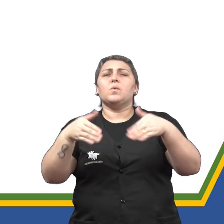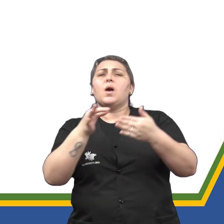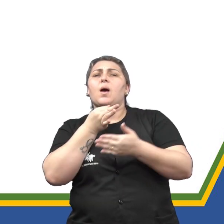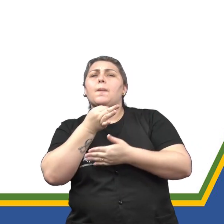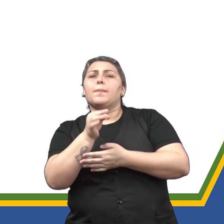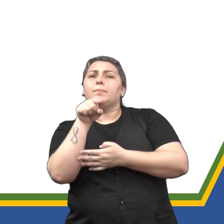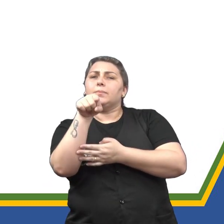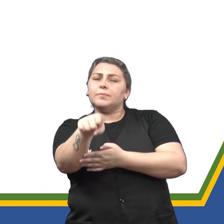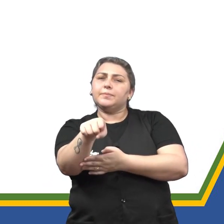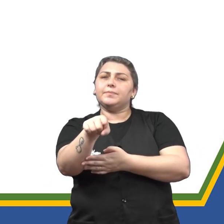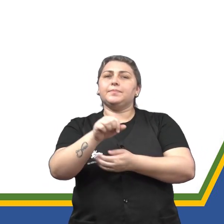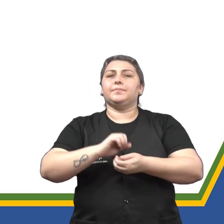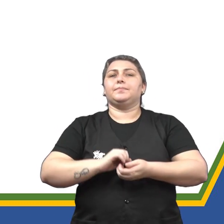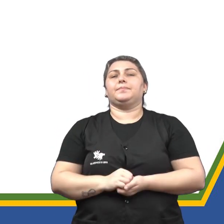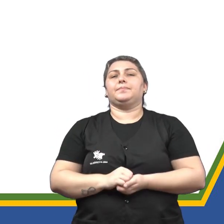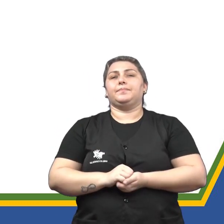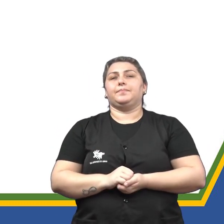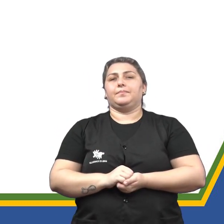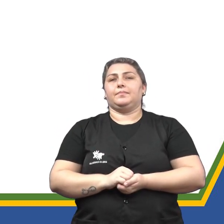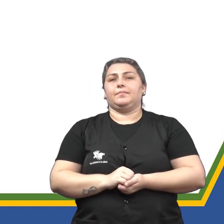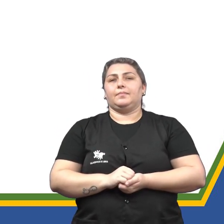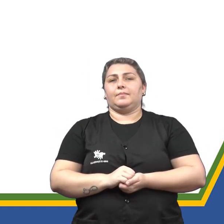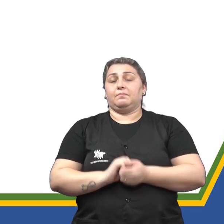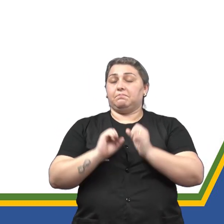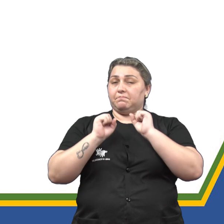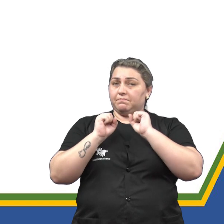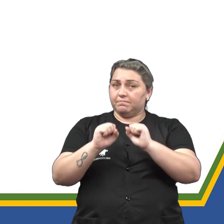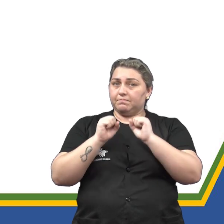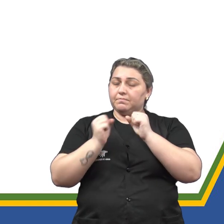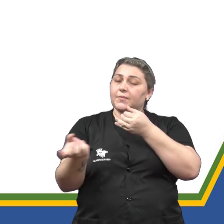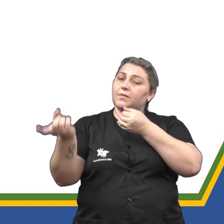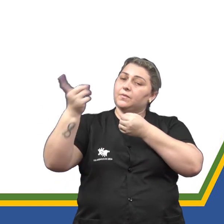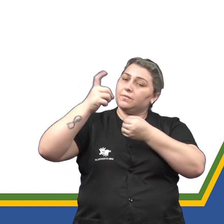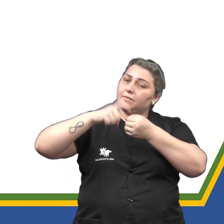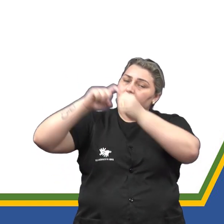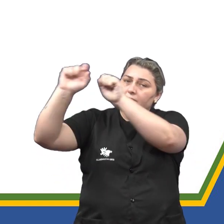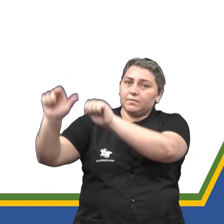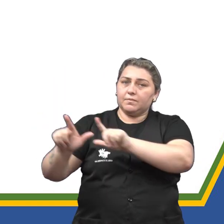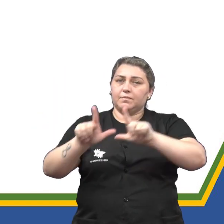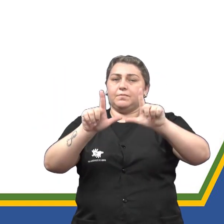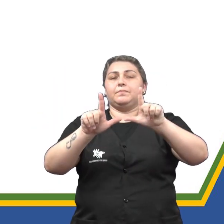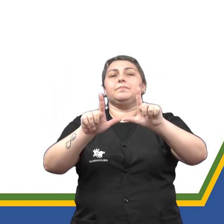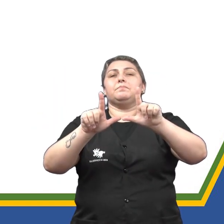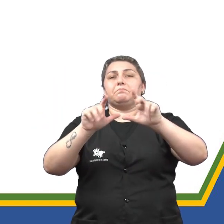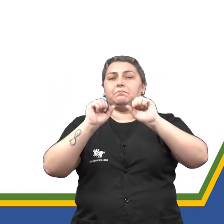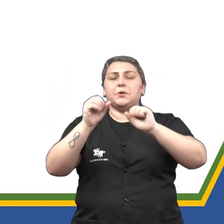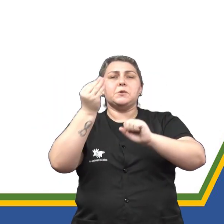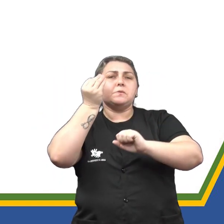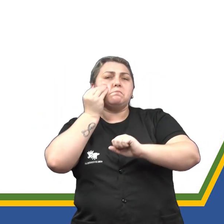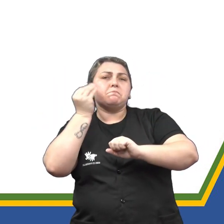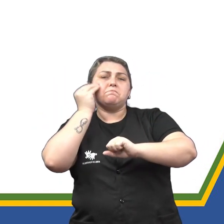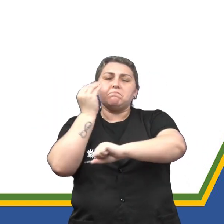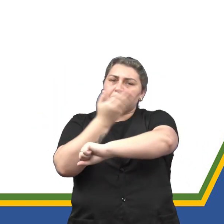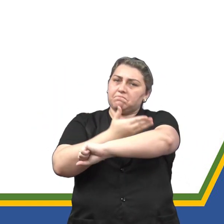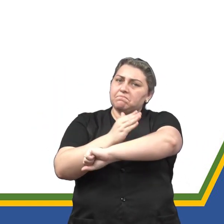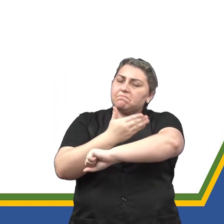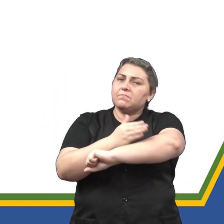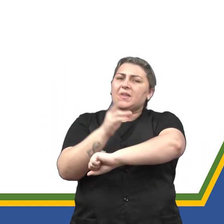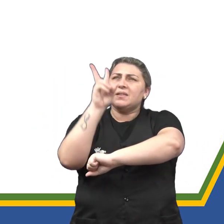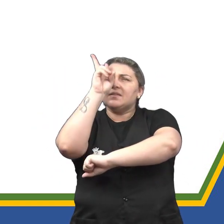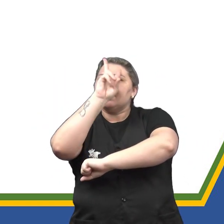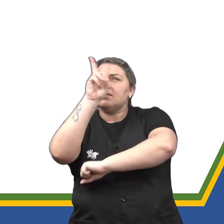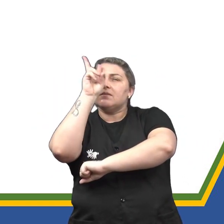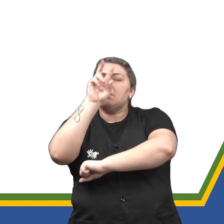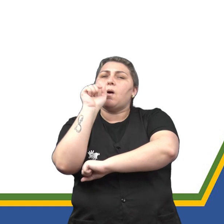força e agilidade é? Vocês podem retornar ao slide ou vocês podem tentar exercitar mesmo, tentar